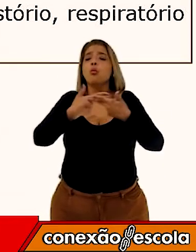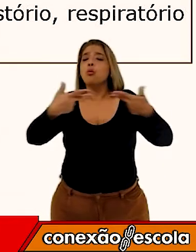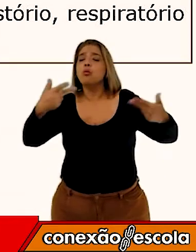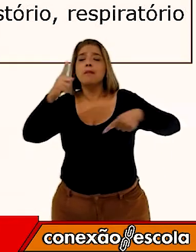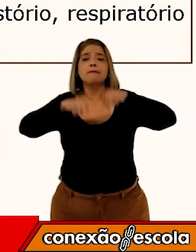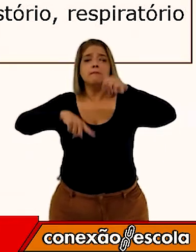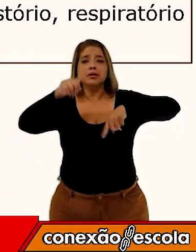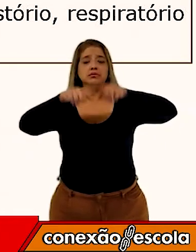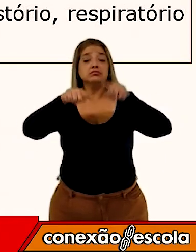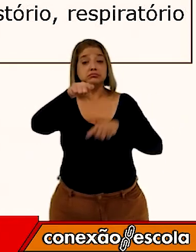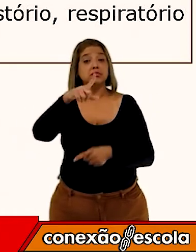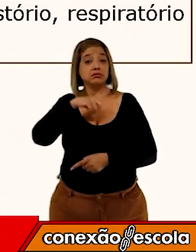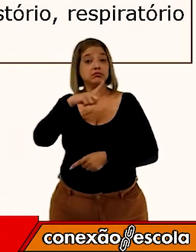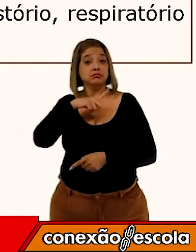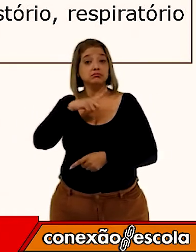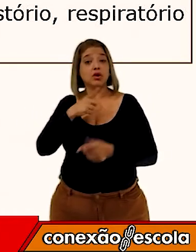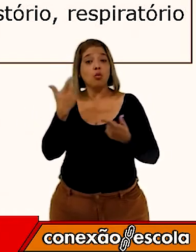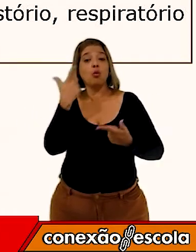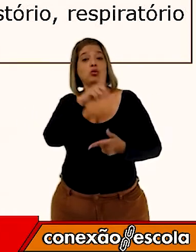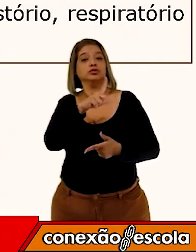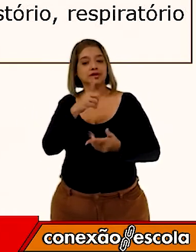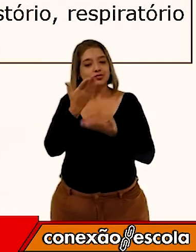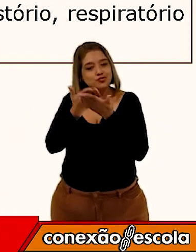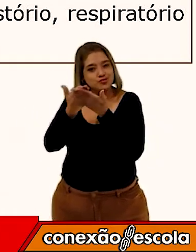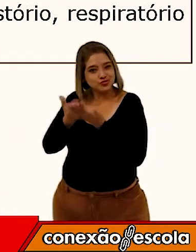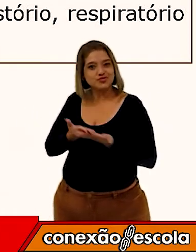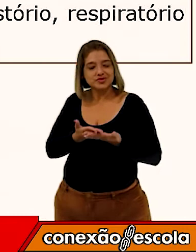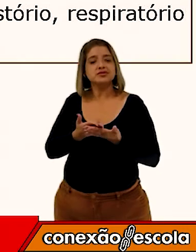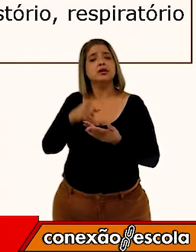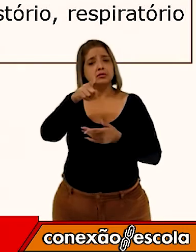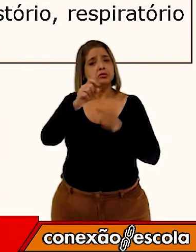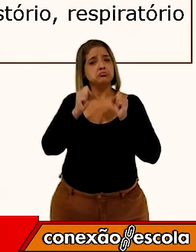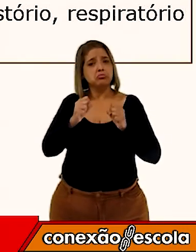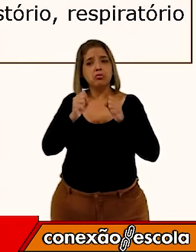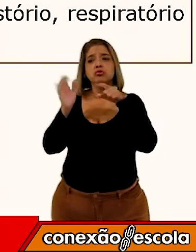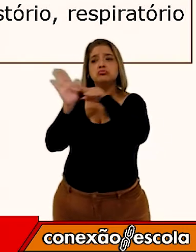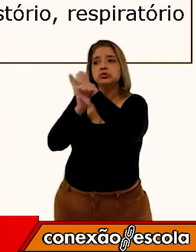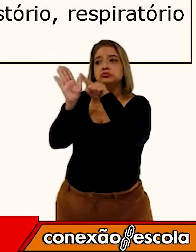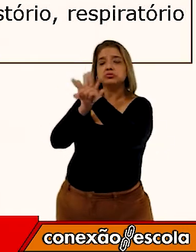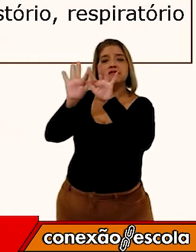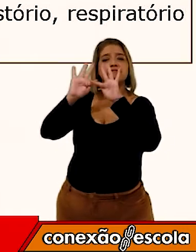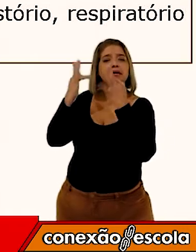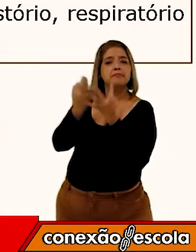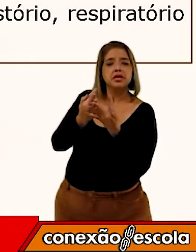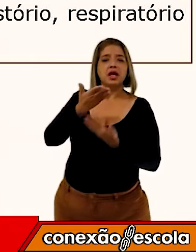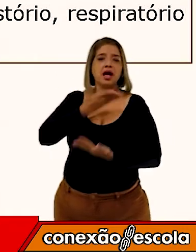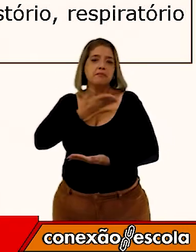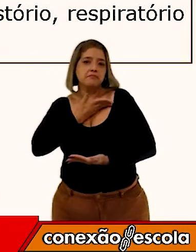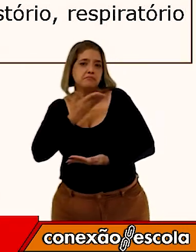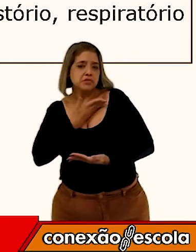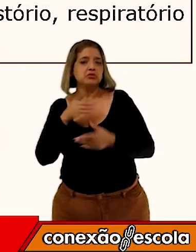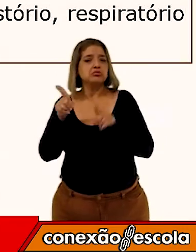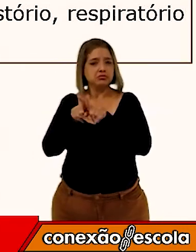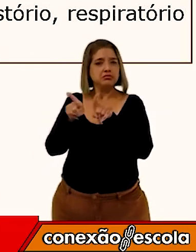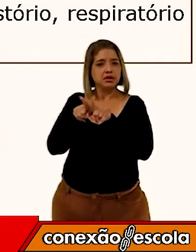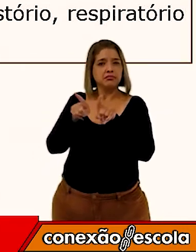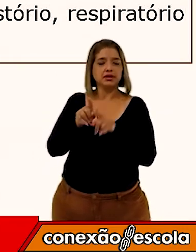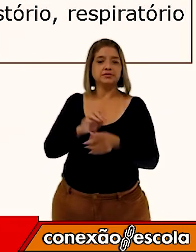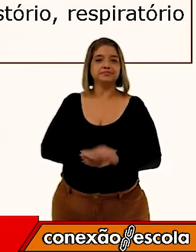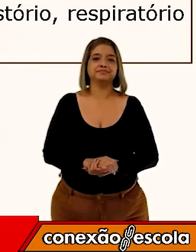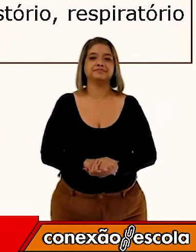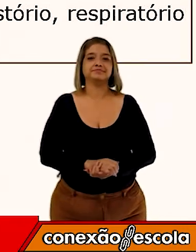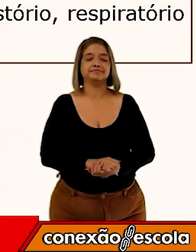material que você tenha acesso. Pode até conversar com a sua família, com seus amigos que estão aí na sua casa. O que